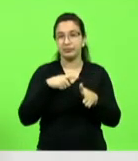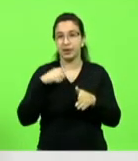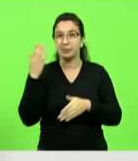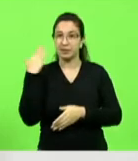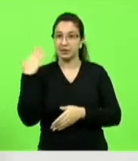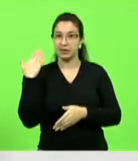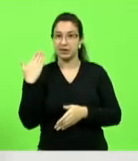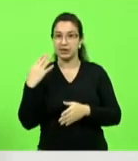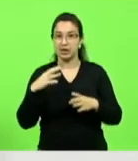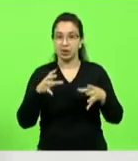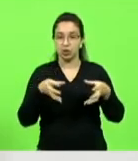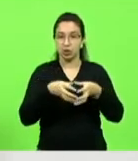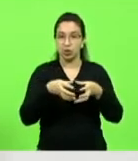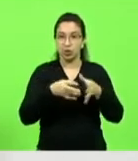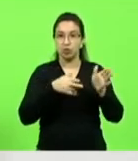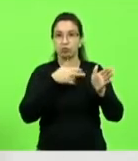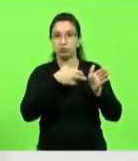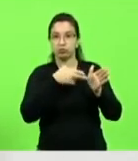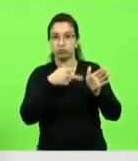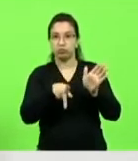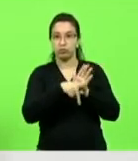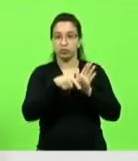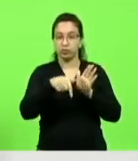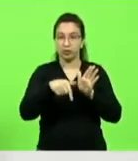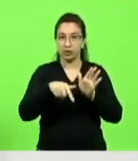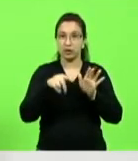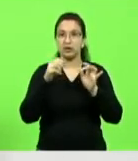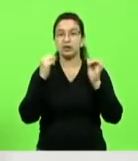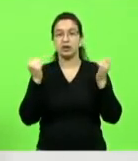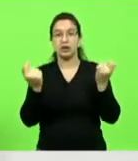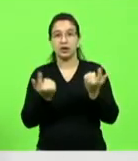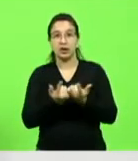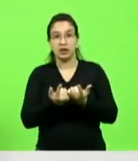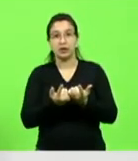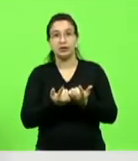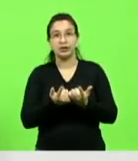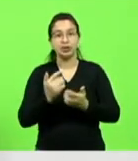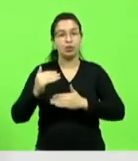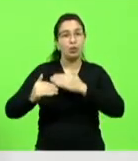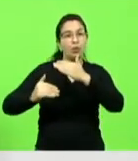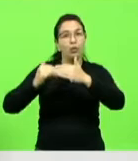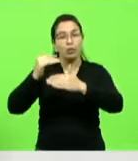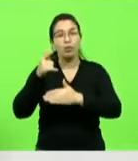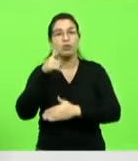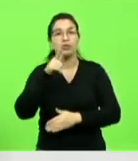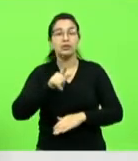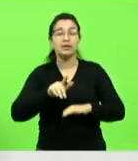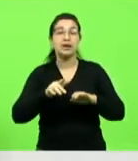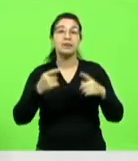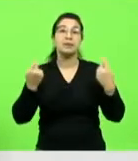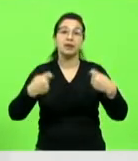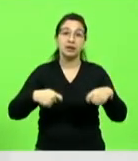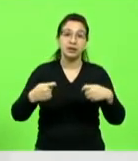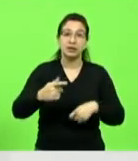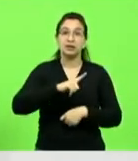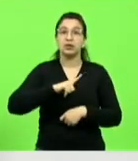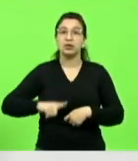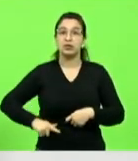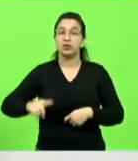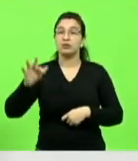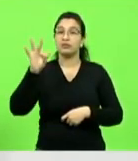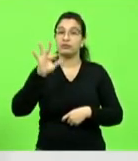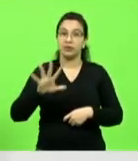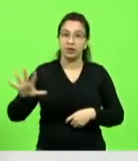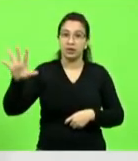Estava caminhando, avançando, obviamente que nós dependemos do governo federal, nós dependemos também do